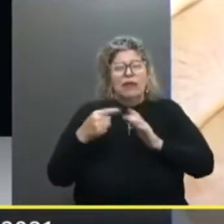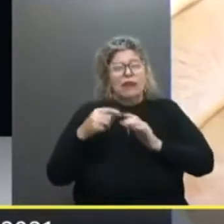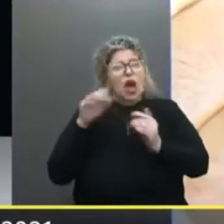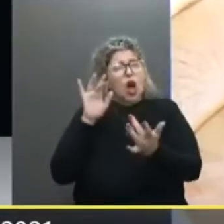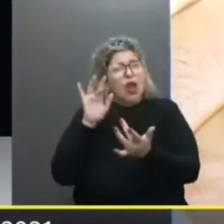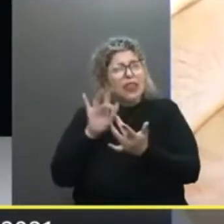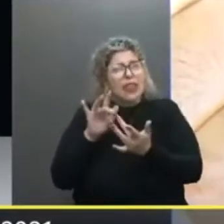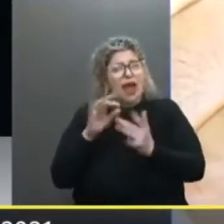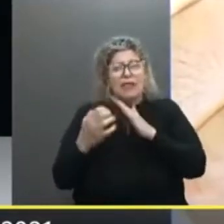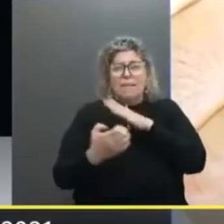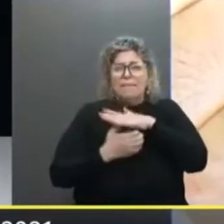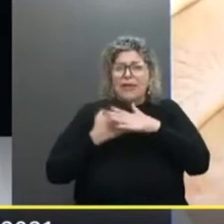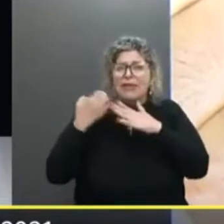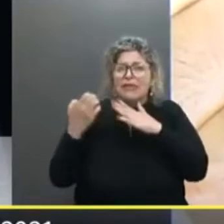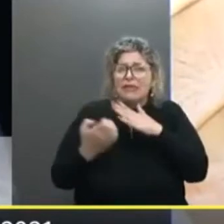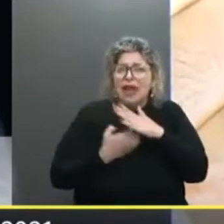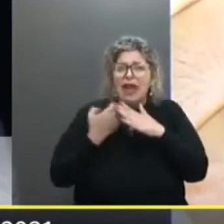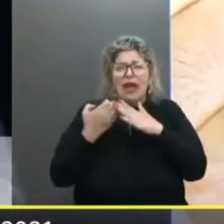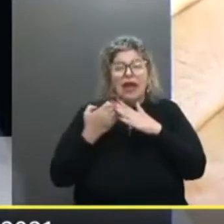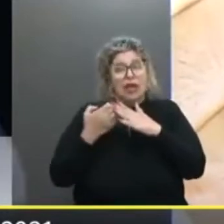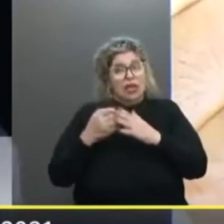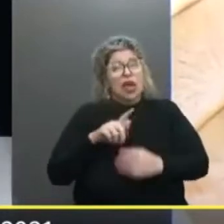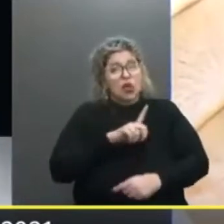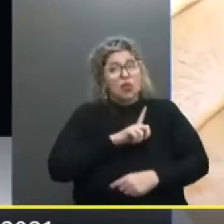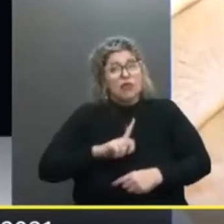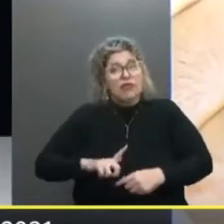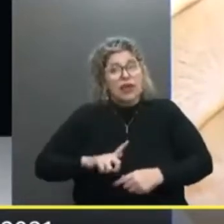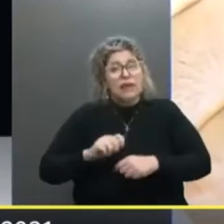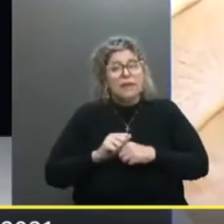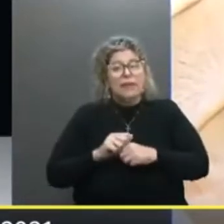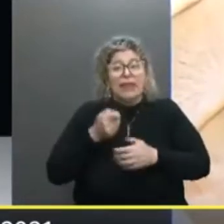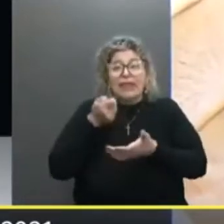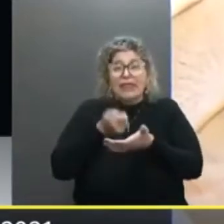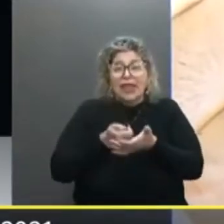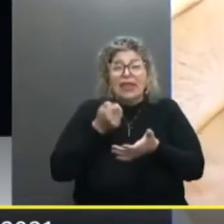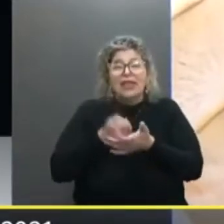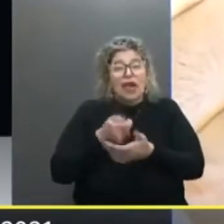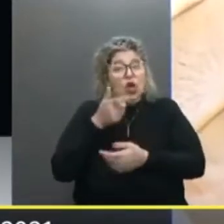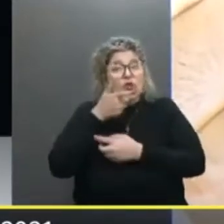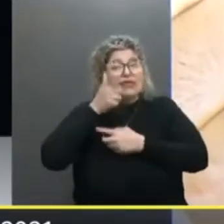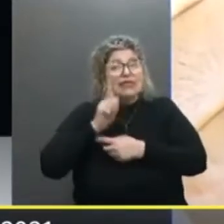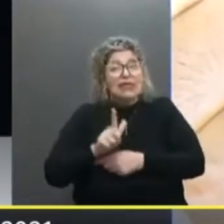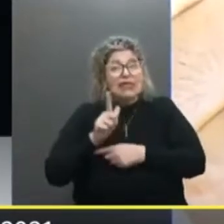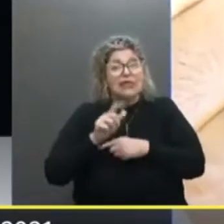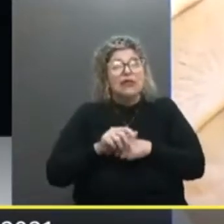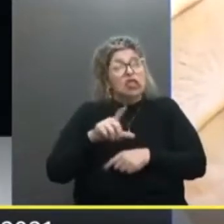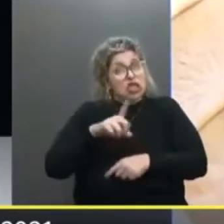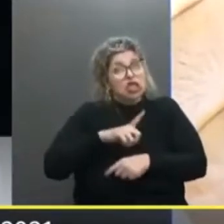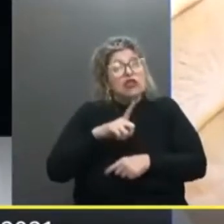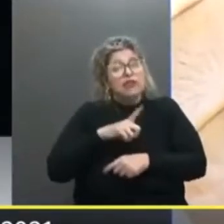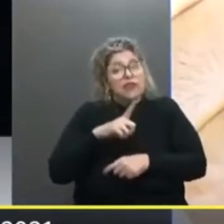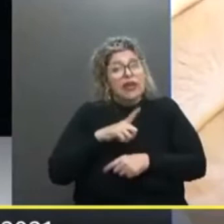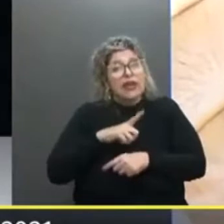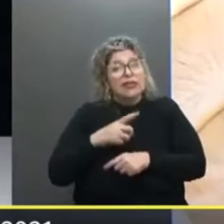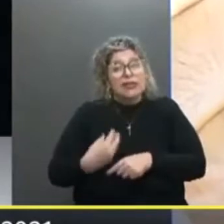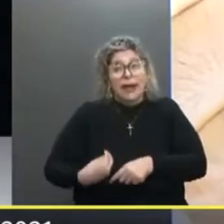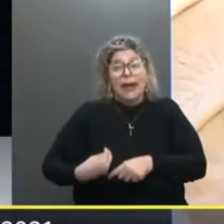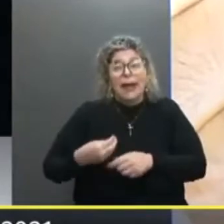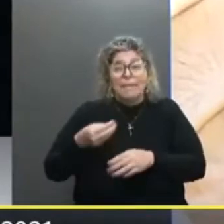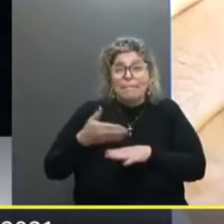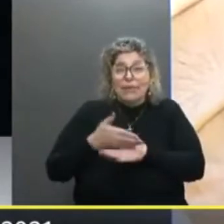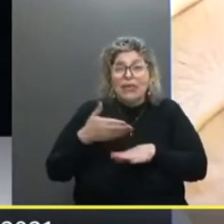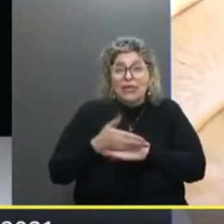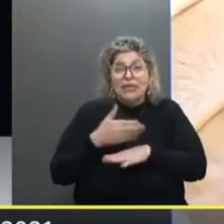empresários Contatos Com o próprio governo No sentido De tentar Viabilizar Que tivessem A presença